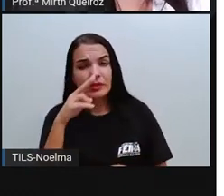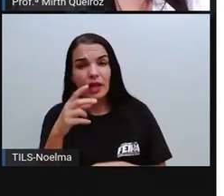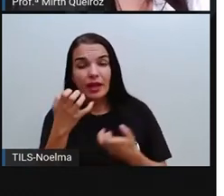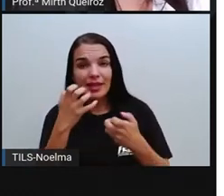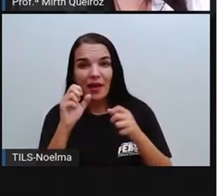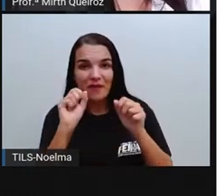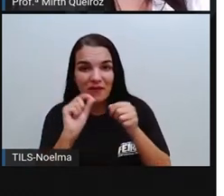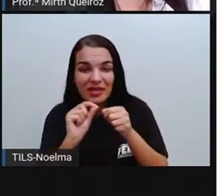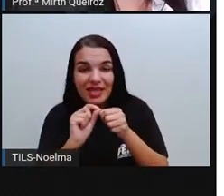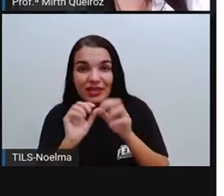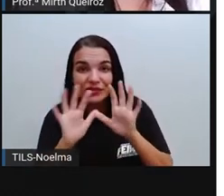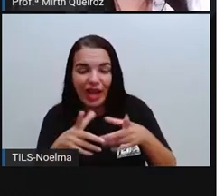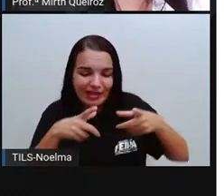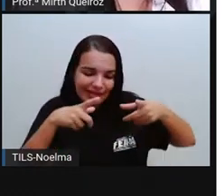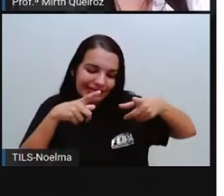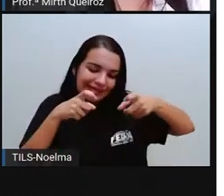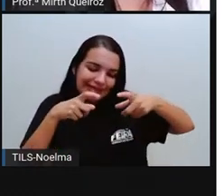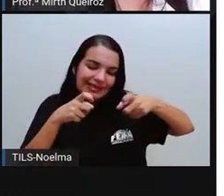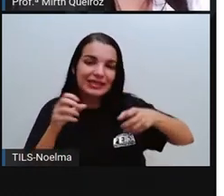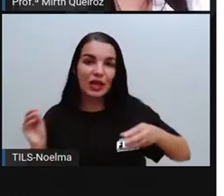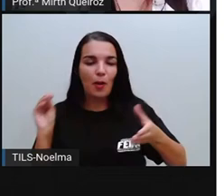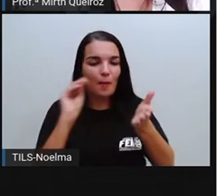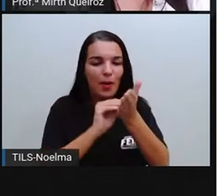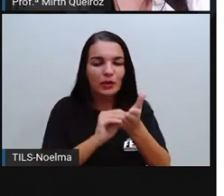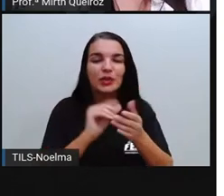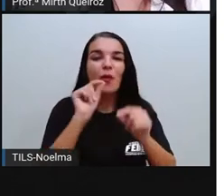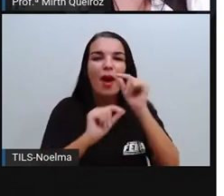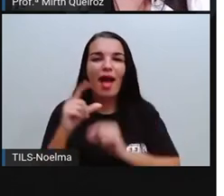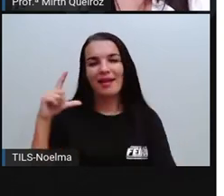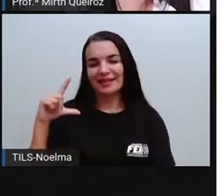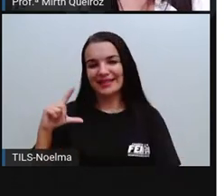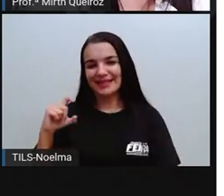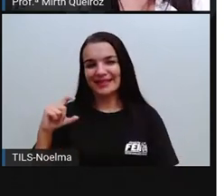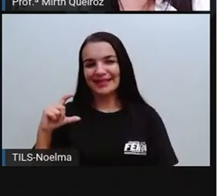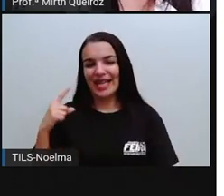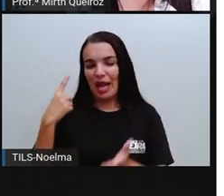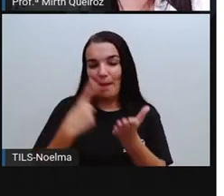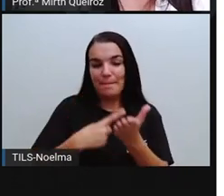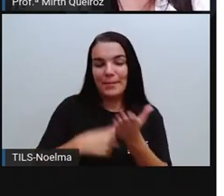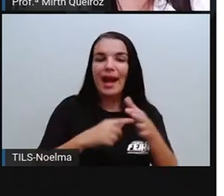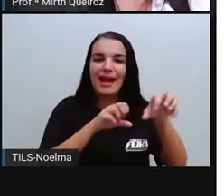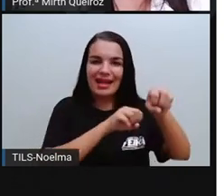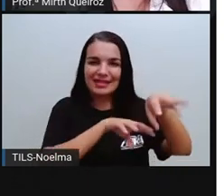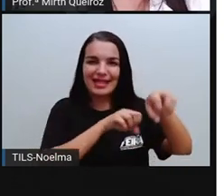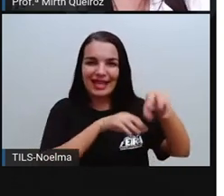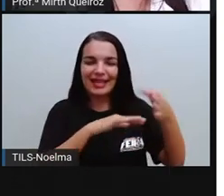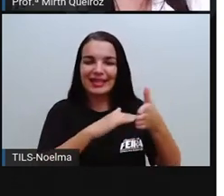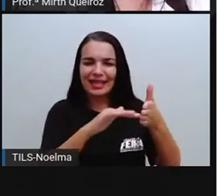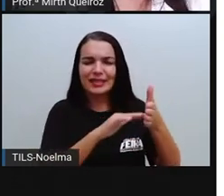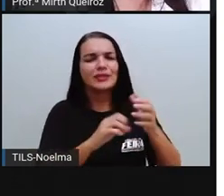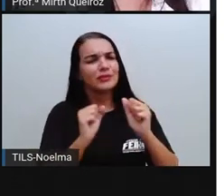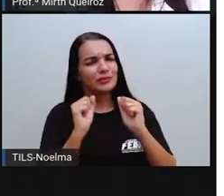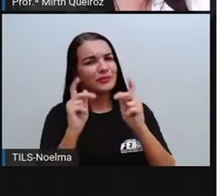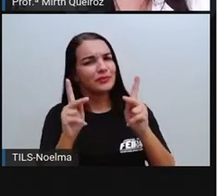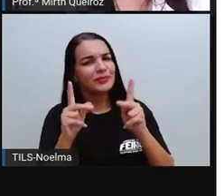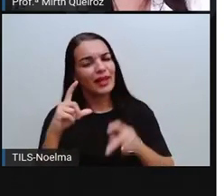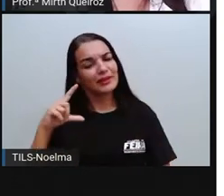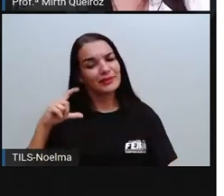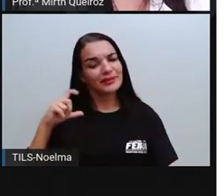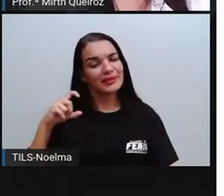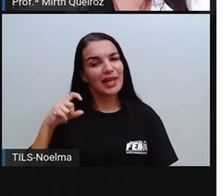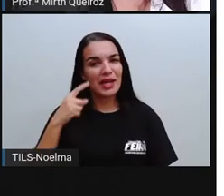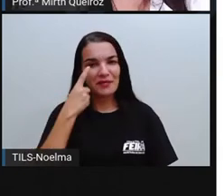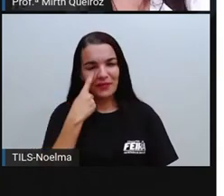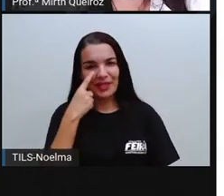tirem uma foto aí, certo? E postem nas redes sociais e marquem a Seduc de Feira de Santana no Instagram, né?